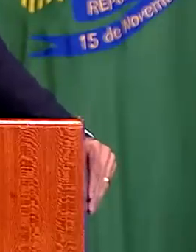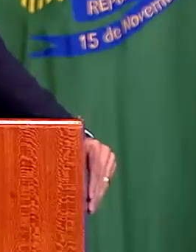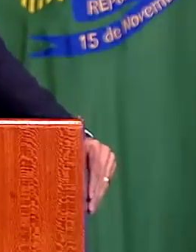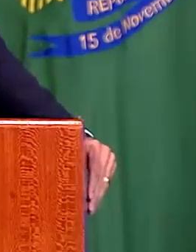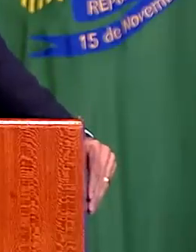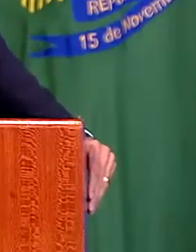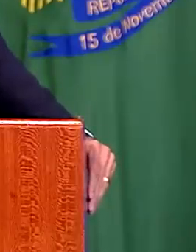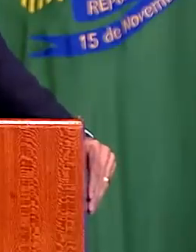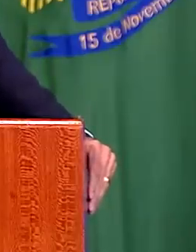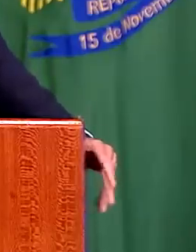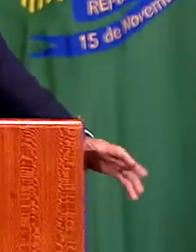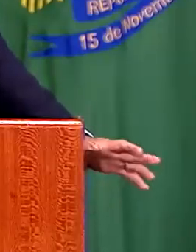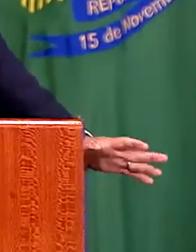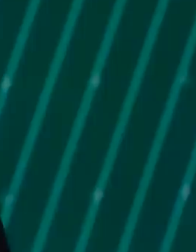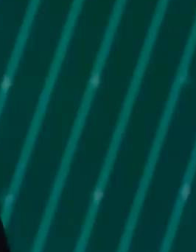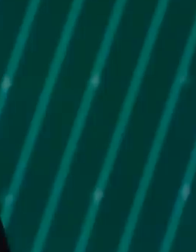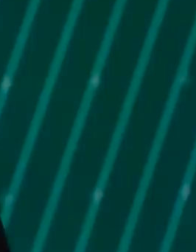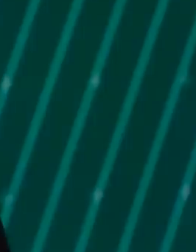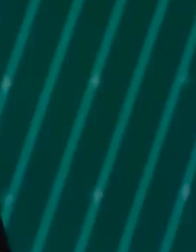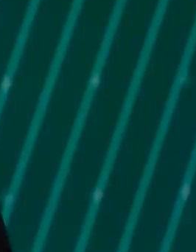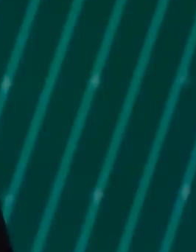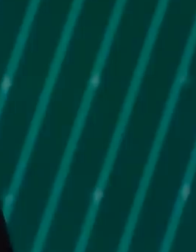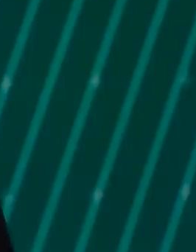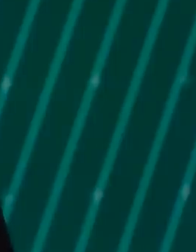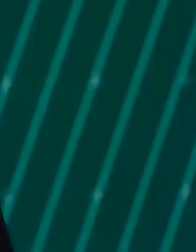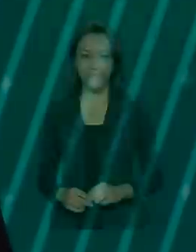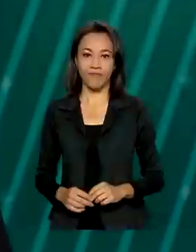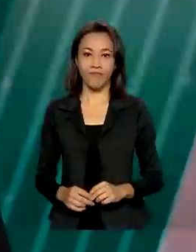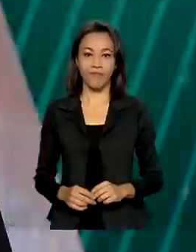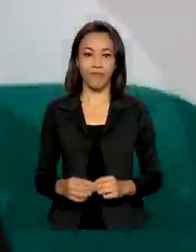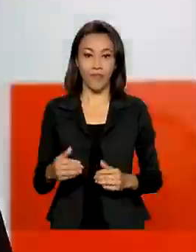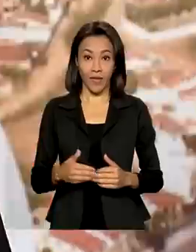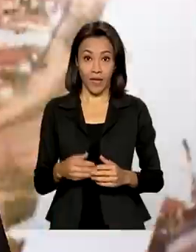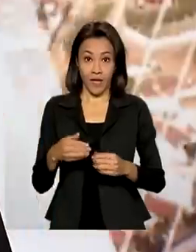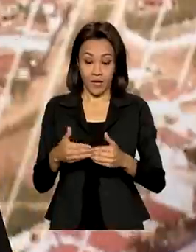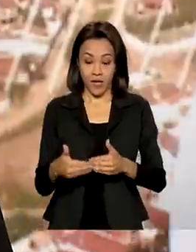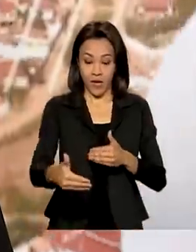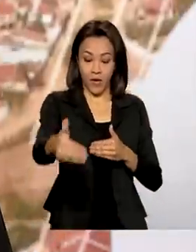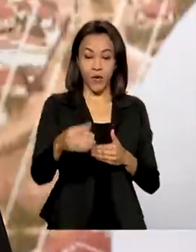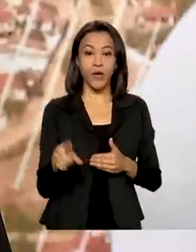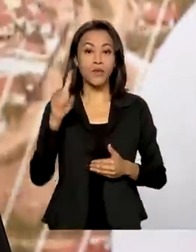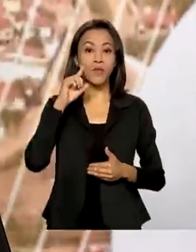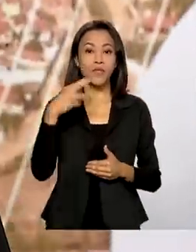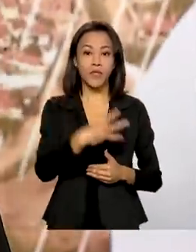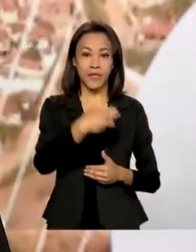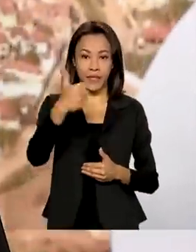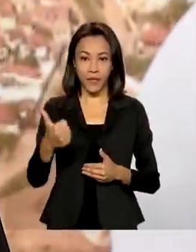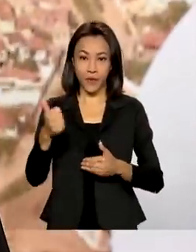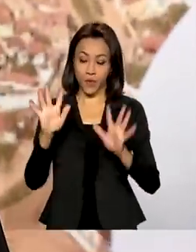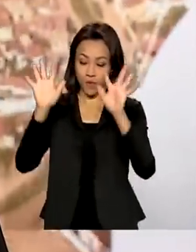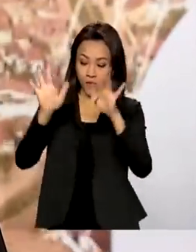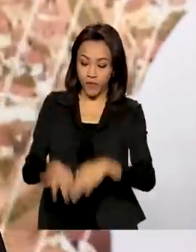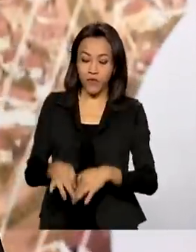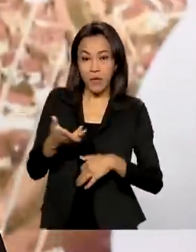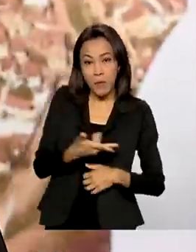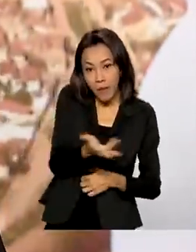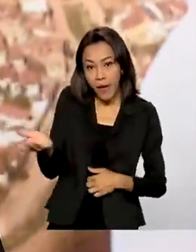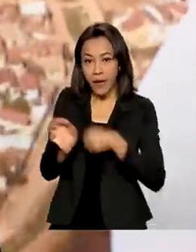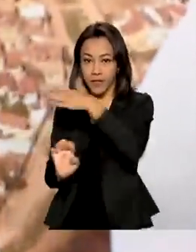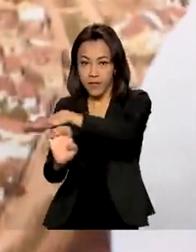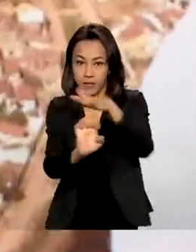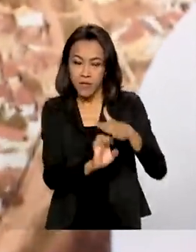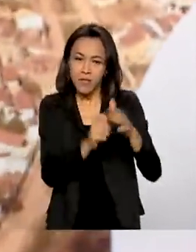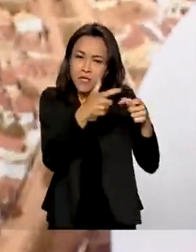pequenas e microempresas. E termina no próximo dia 31, prazo para as micro e pequenas empresas e